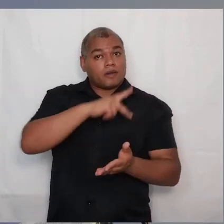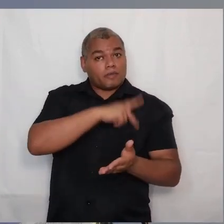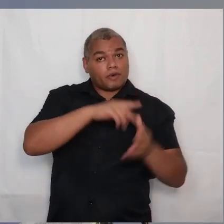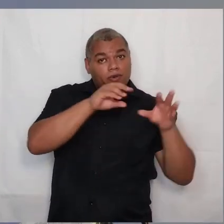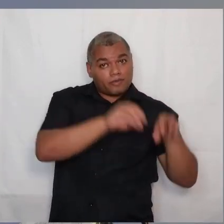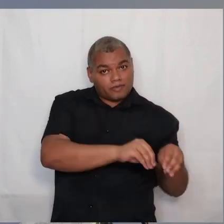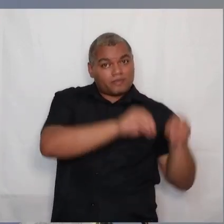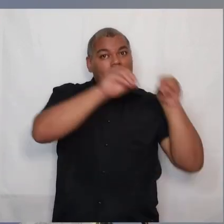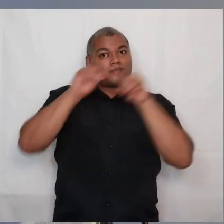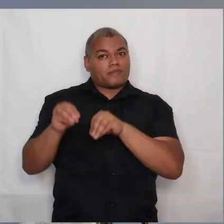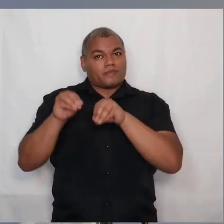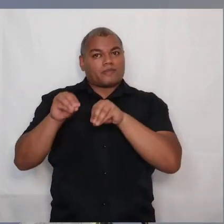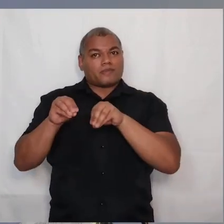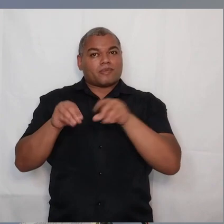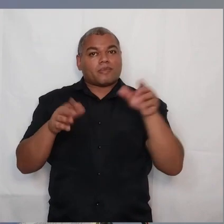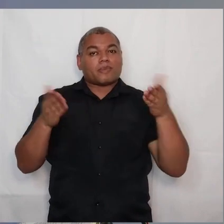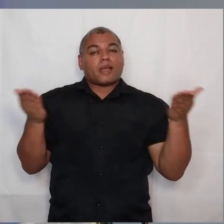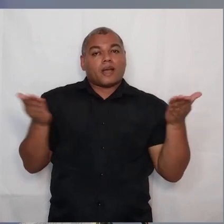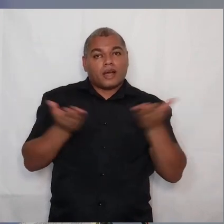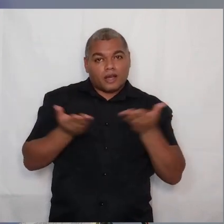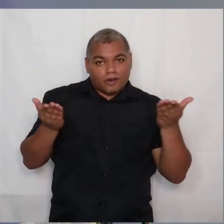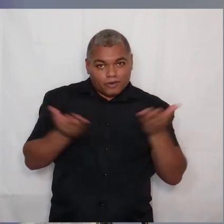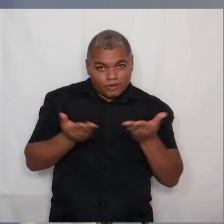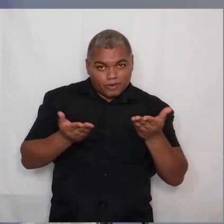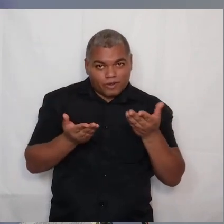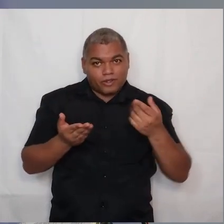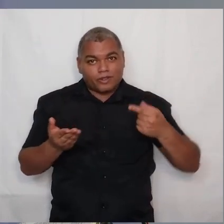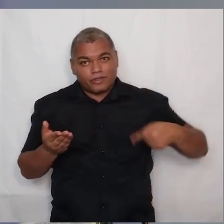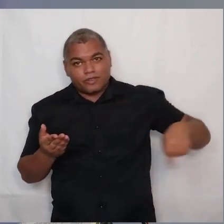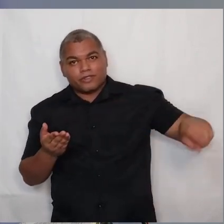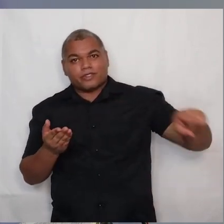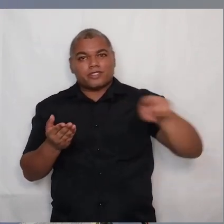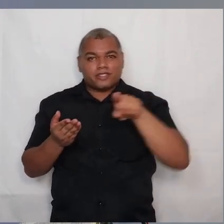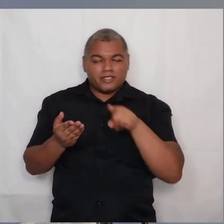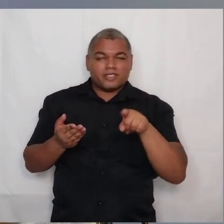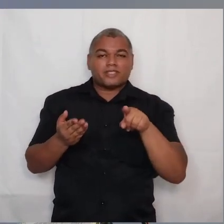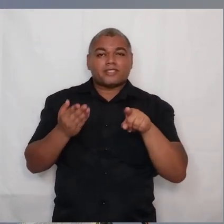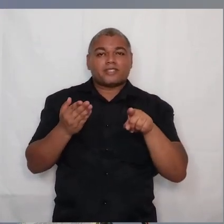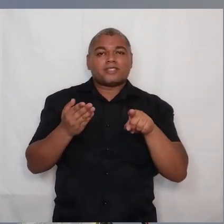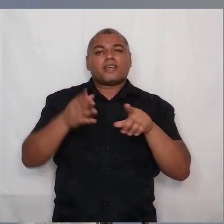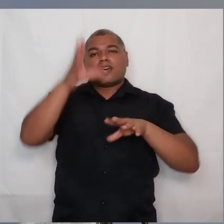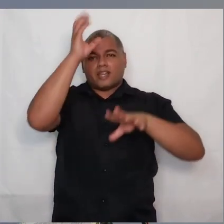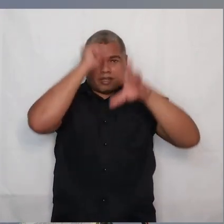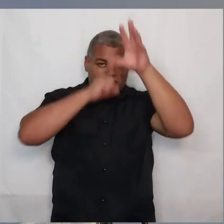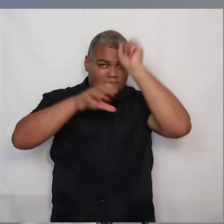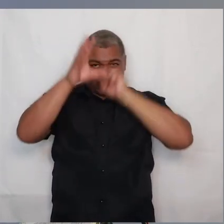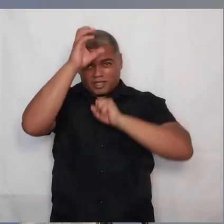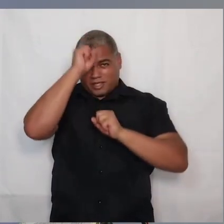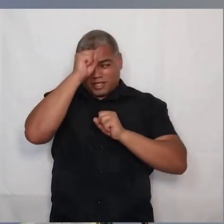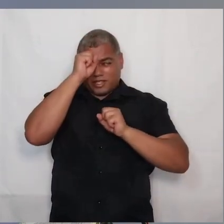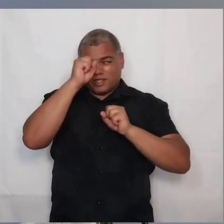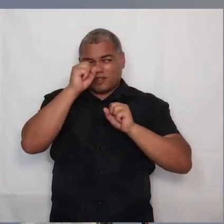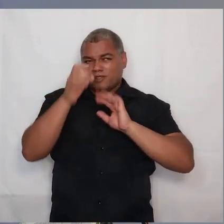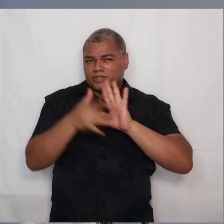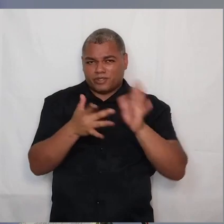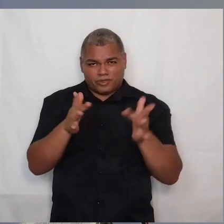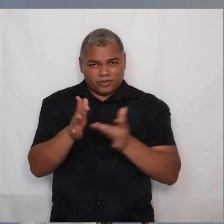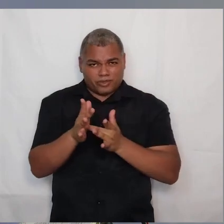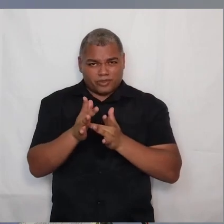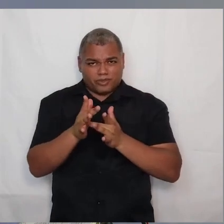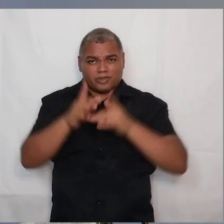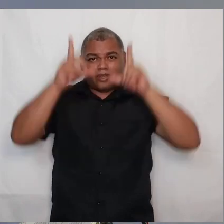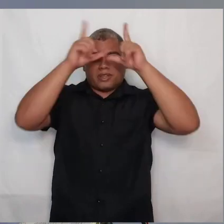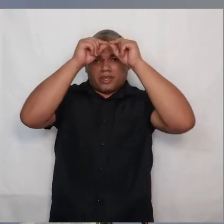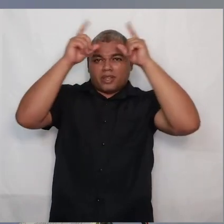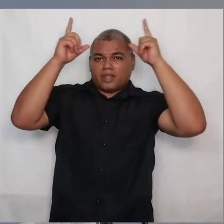mas vocês não são assim. Versículo 20, mas não foi assim que vocês aprenderam Cristo. Na língua grega, você não tem